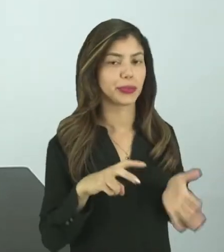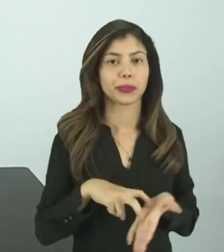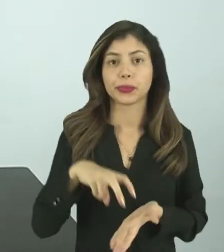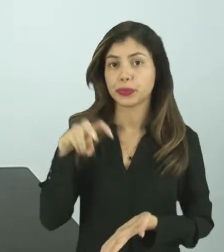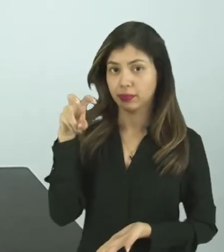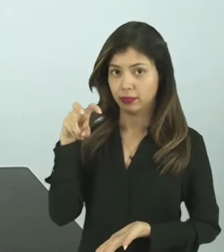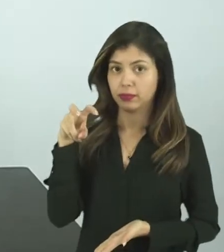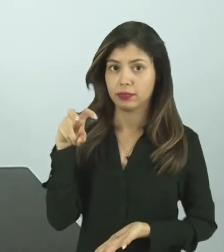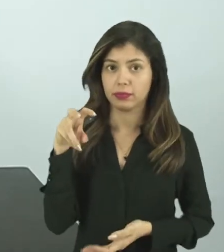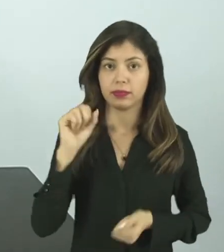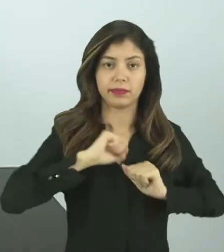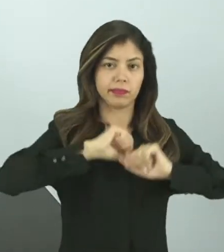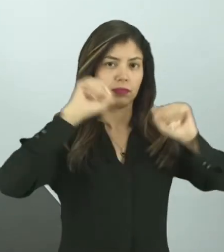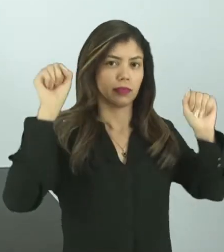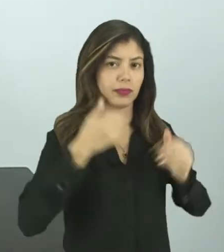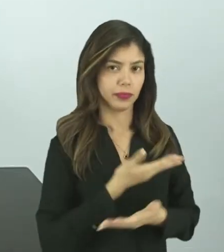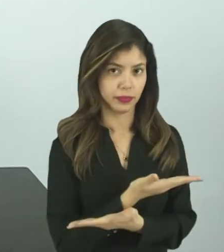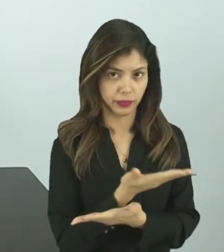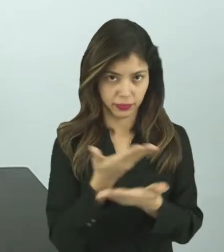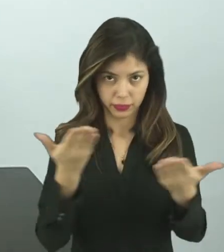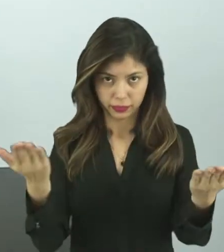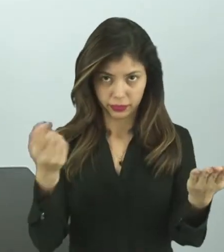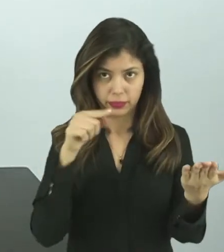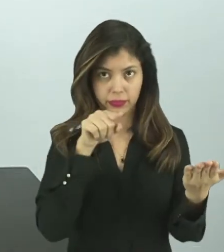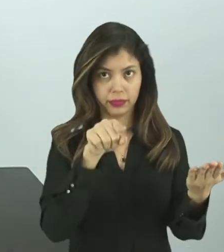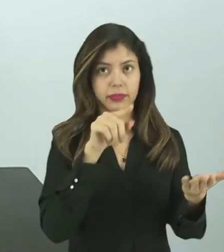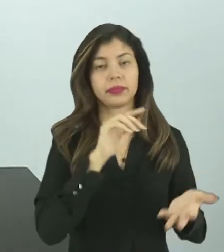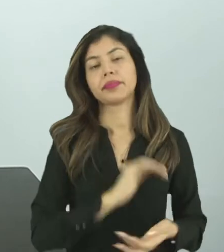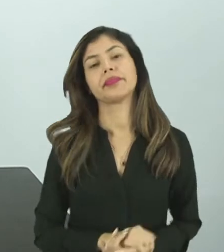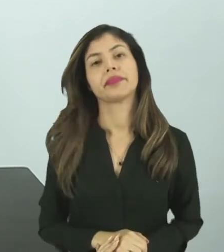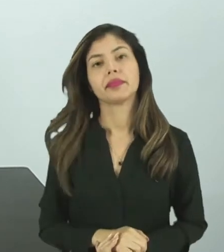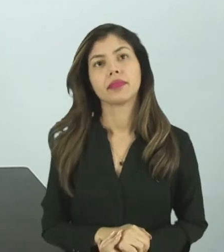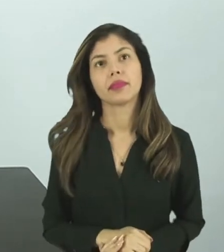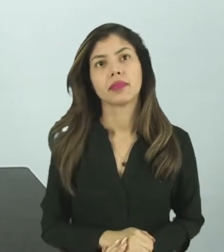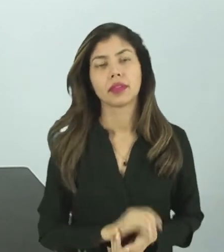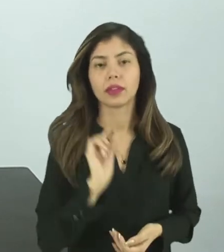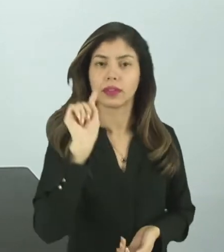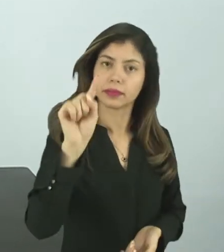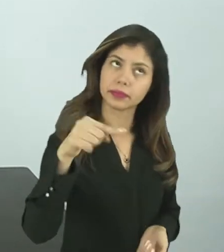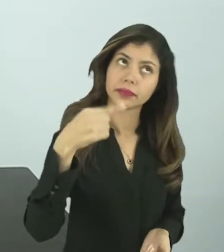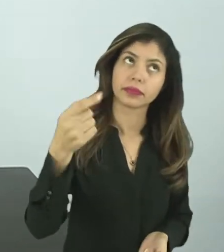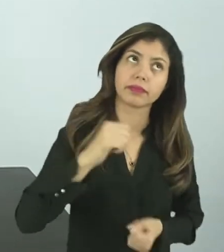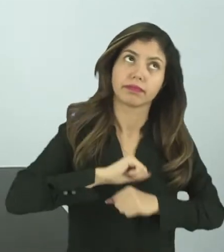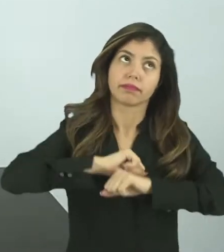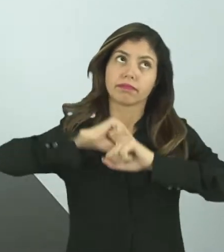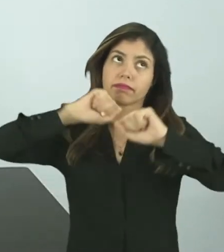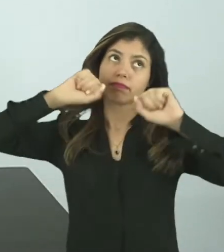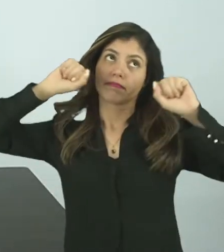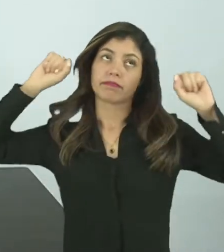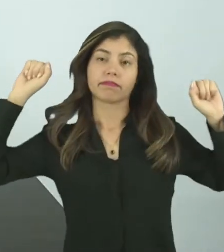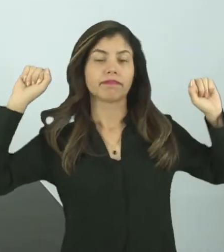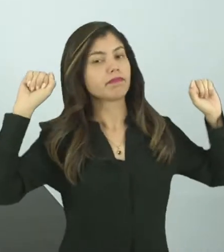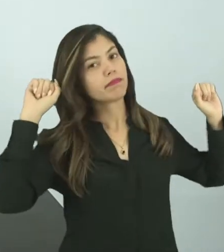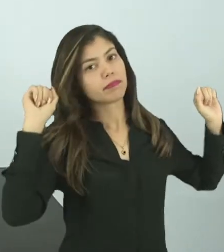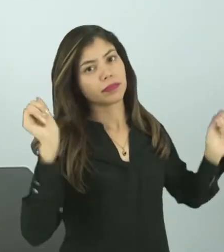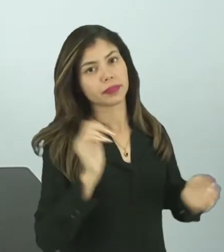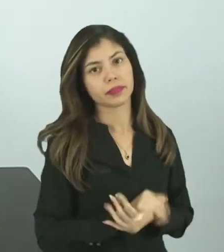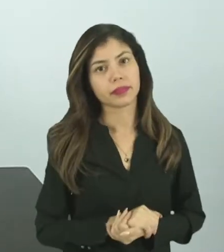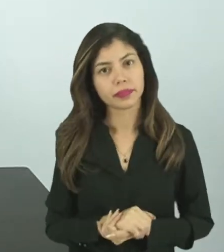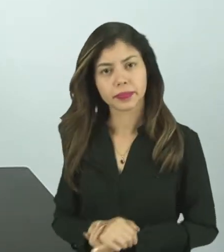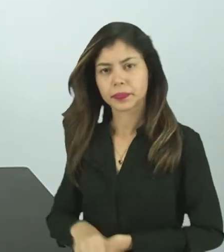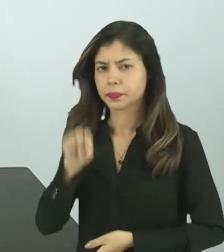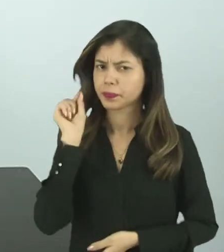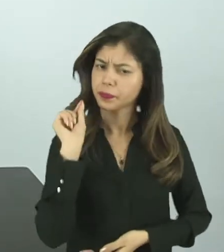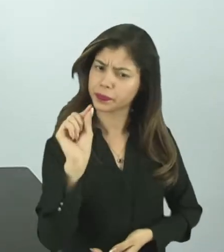da manhã, nós acordamos. Vocês acordam, não é? E aí, depois que acordam, o